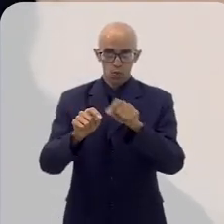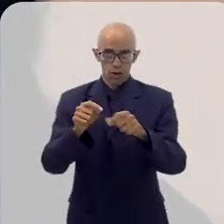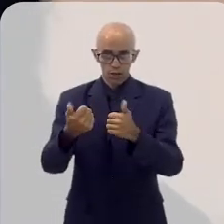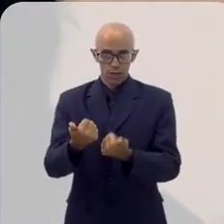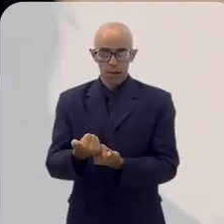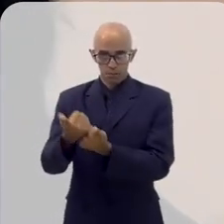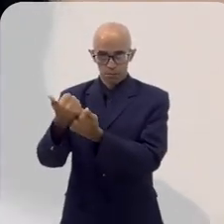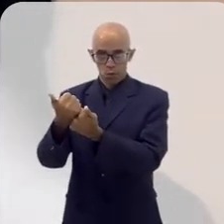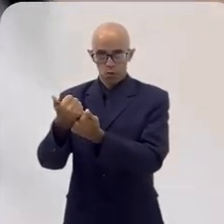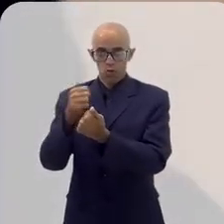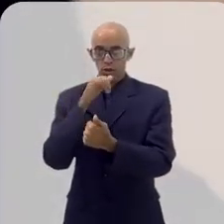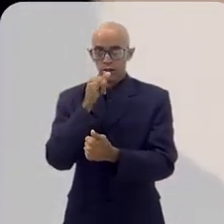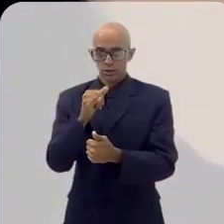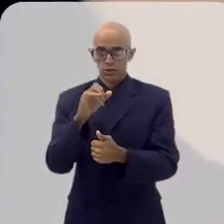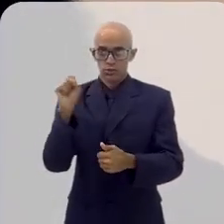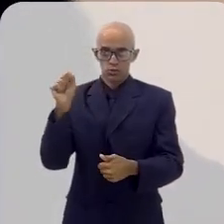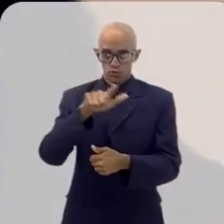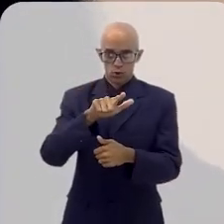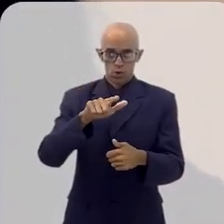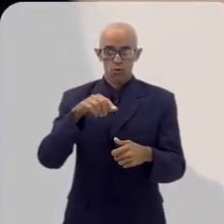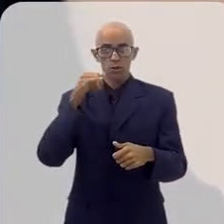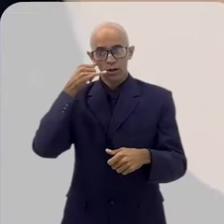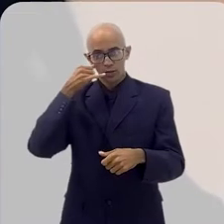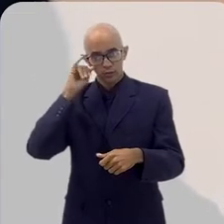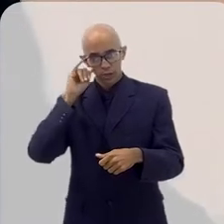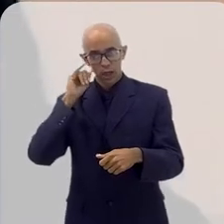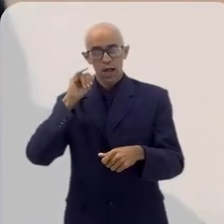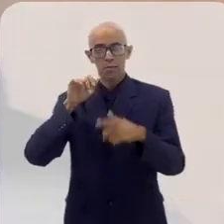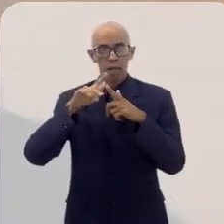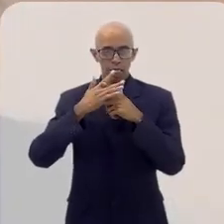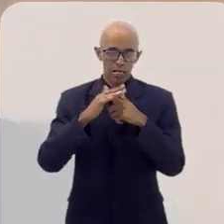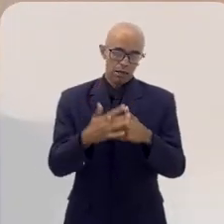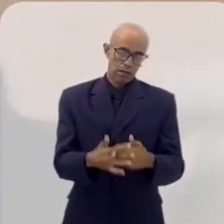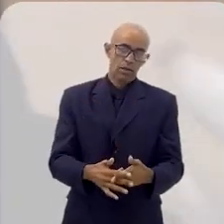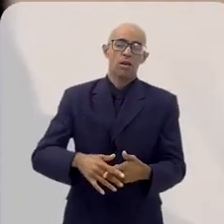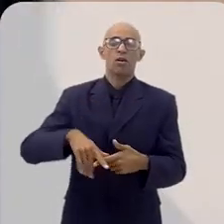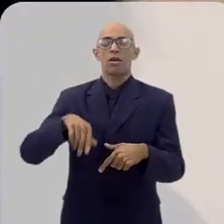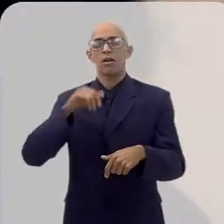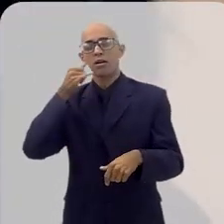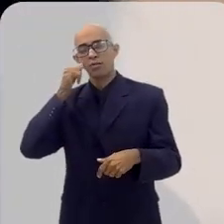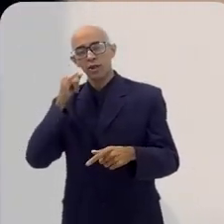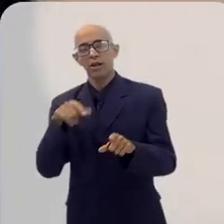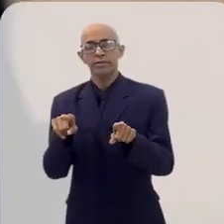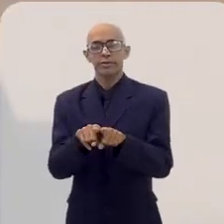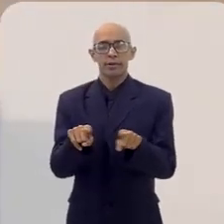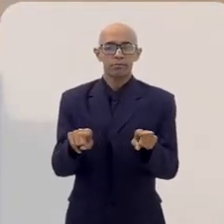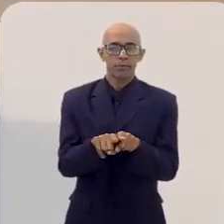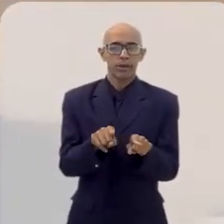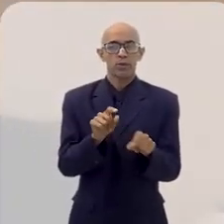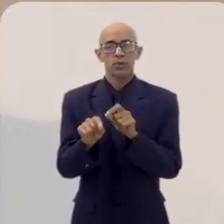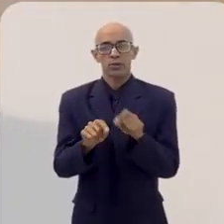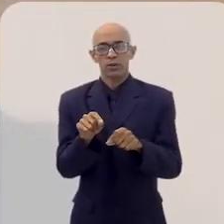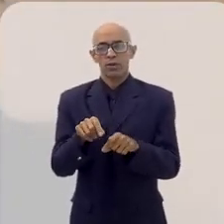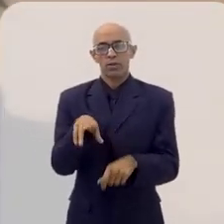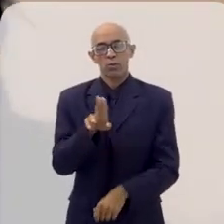esse apoio que a energia solar dá para evitar excesso de manutenção, evitar uso